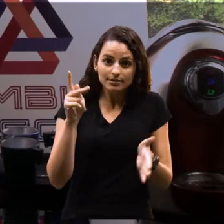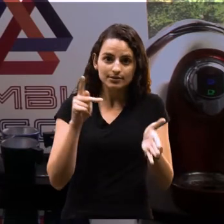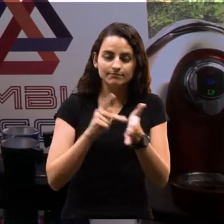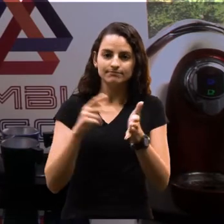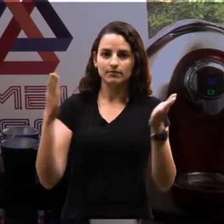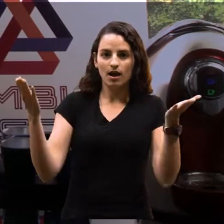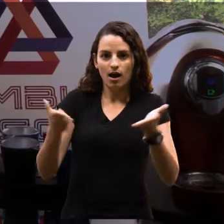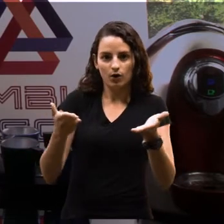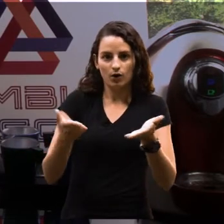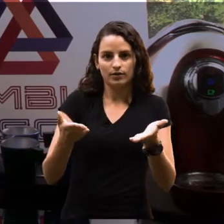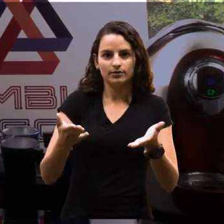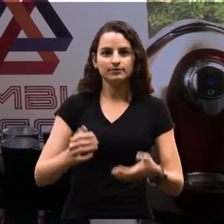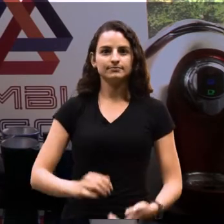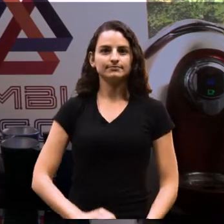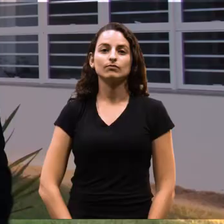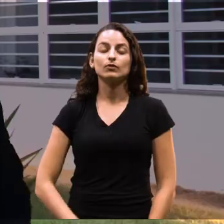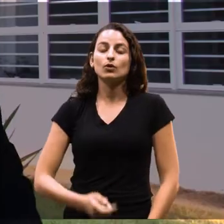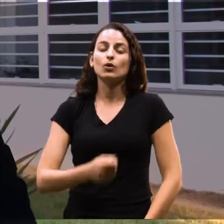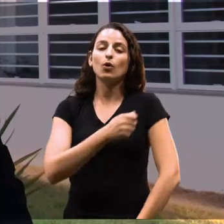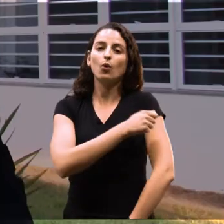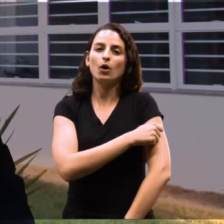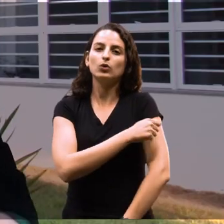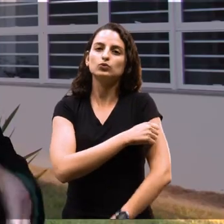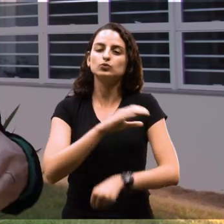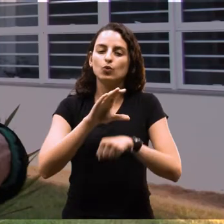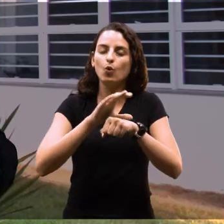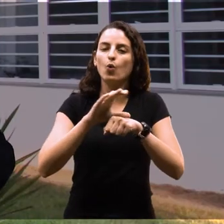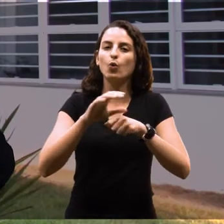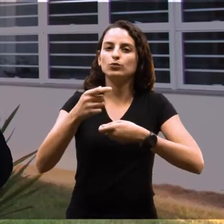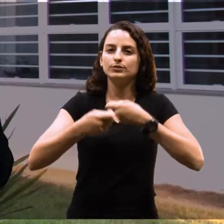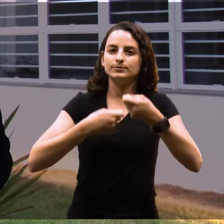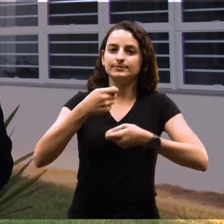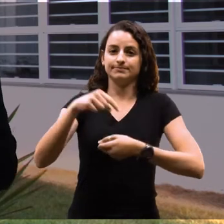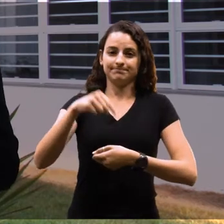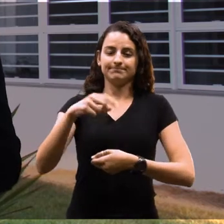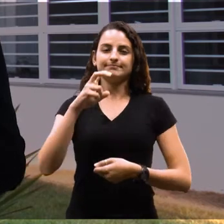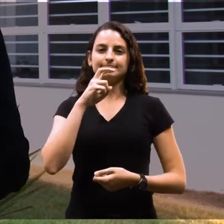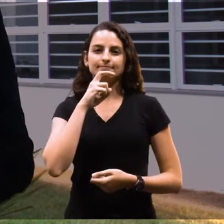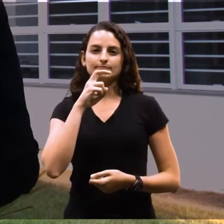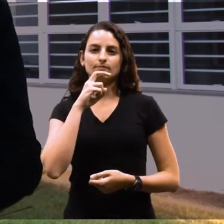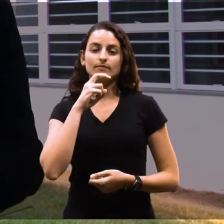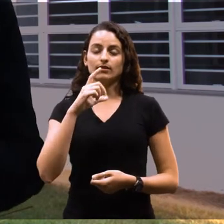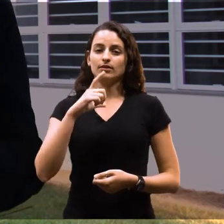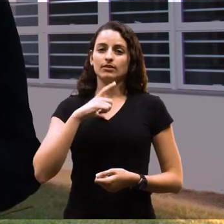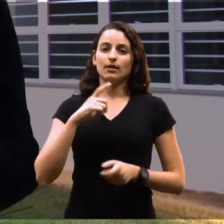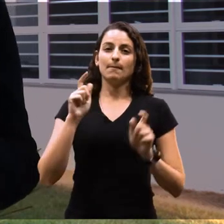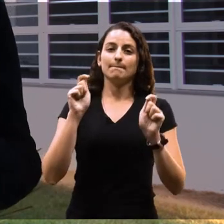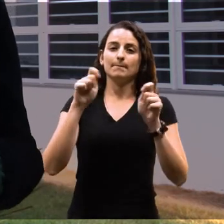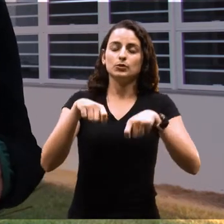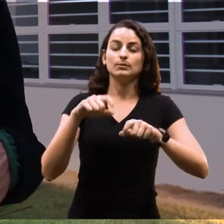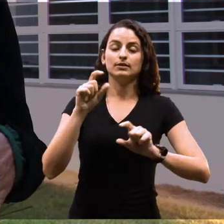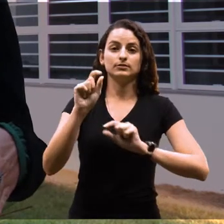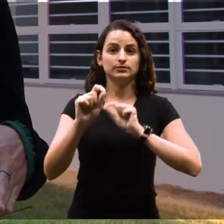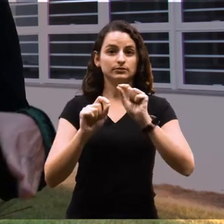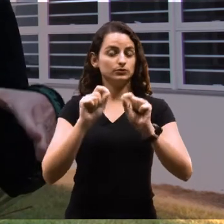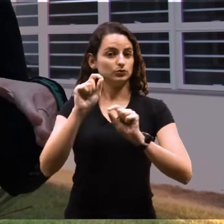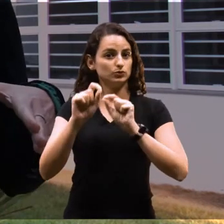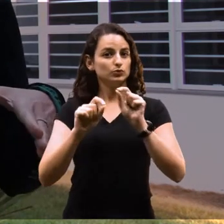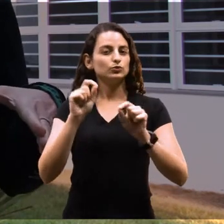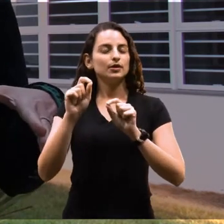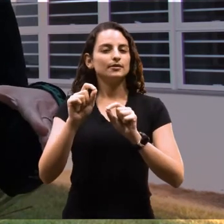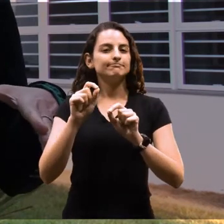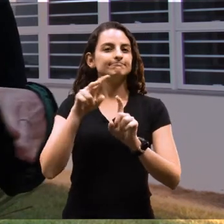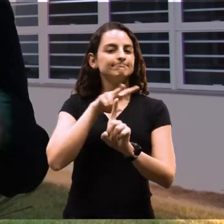ciência mais recentemente. O aluno, no curso de administração aqui de Sorocaba, ele tem a possibilidade de